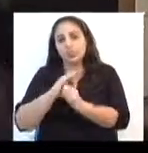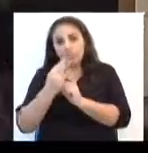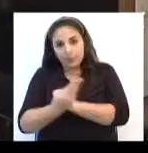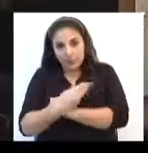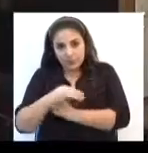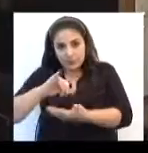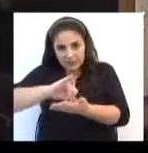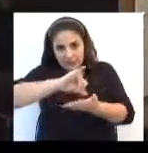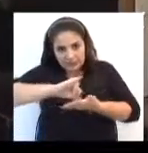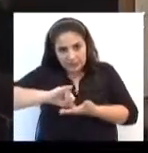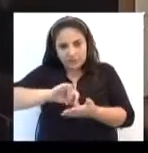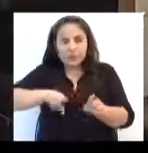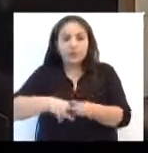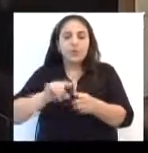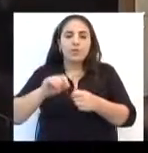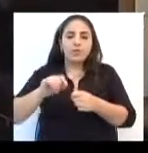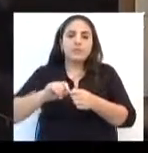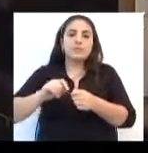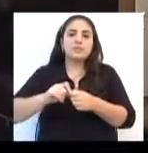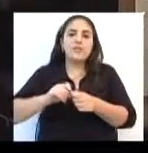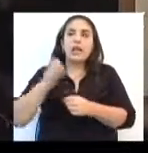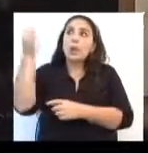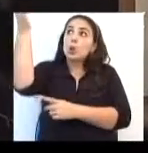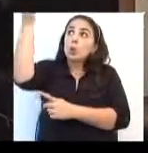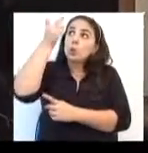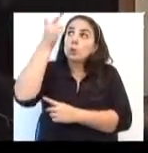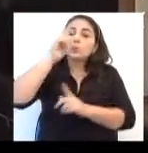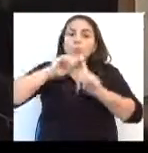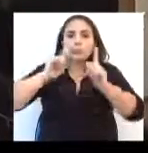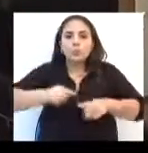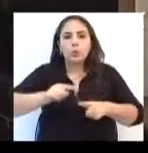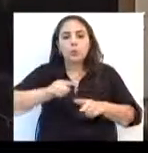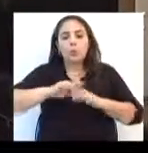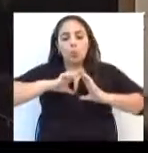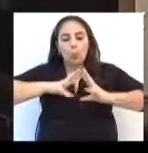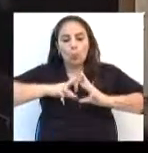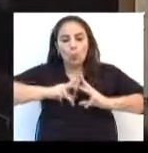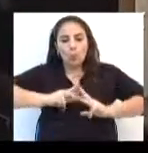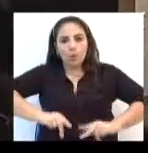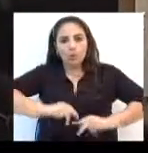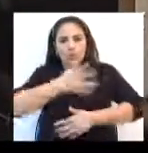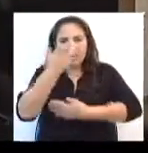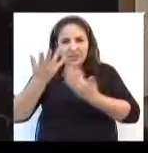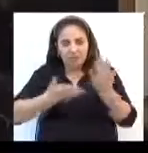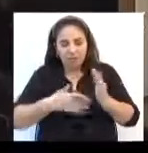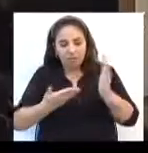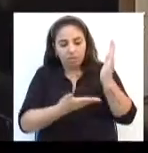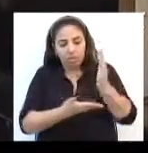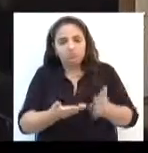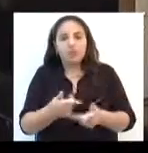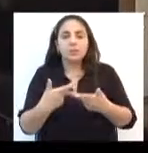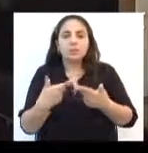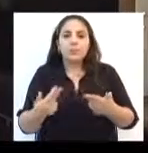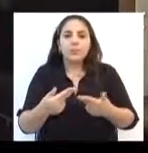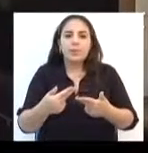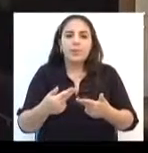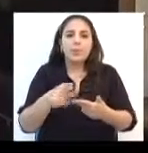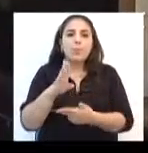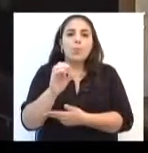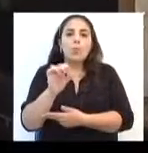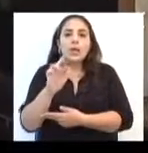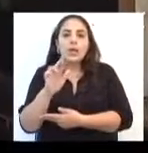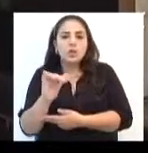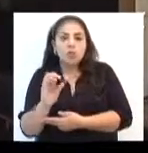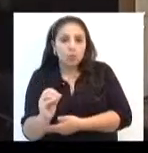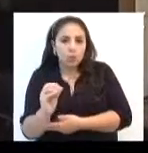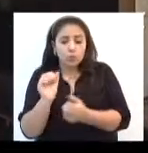Secretaria de Serviço Urbano, poderia ser feito todo o serviço de iluminação pública, serviço de limpeza, serviço de destopimento de bueiro, todos juntos, que não daria gasto